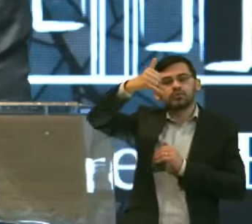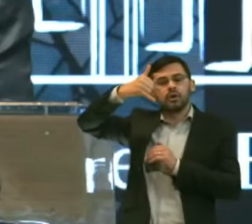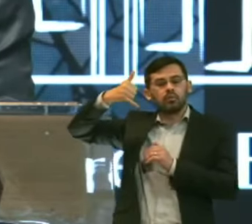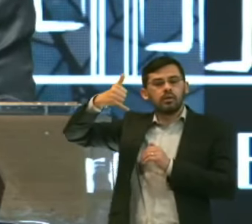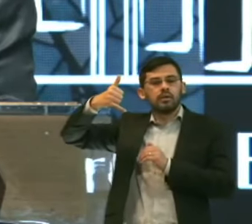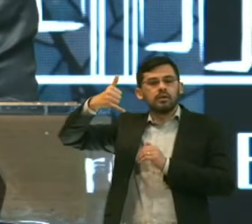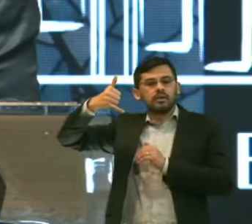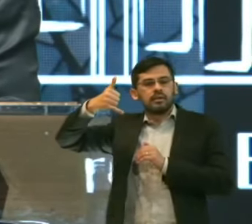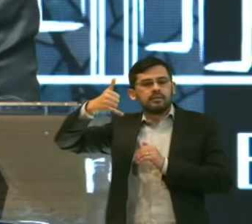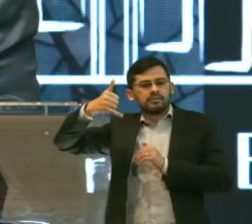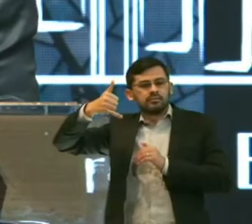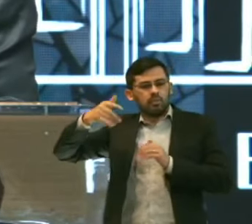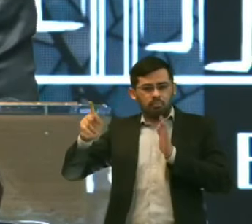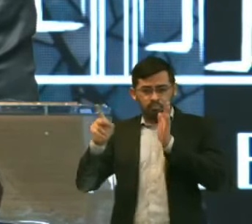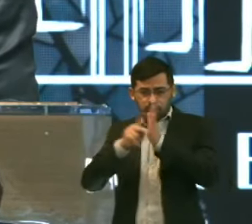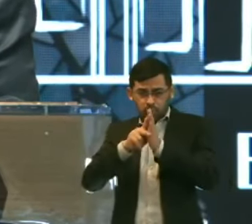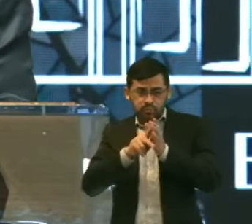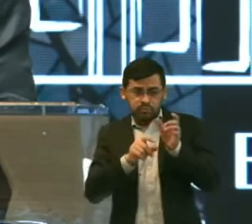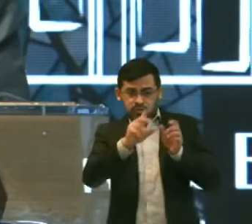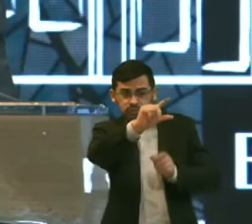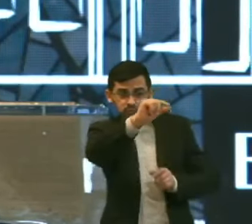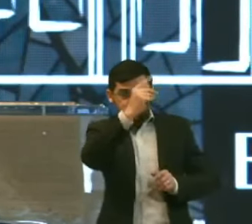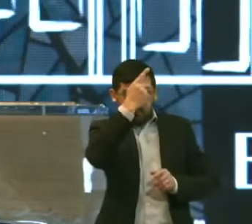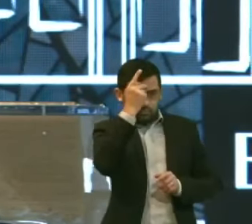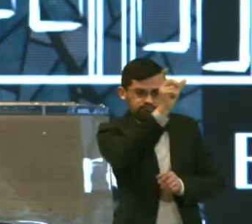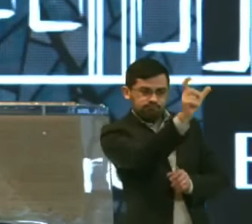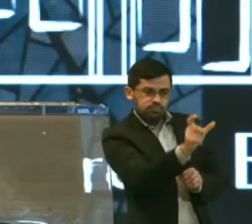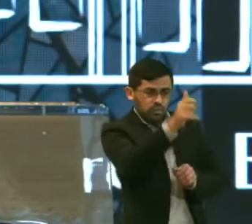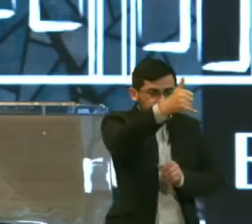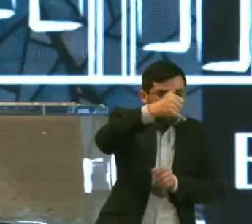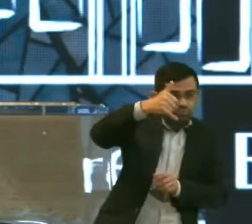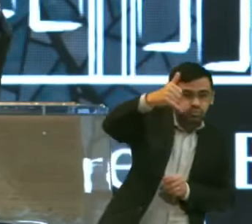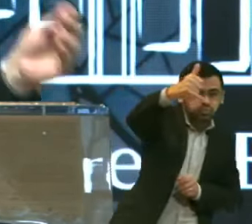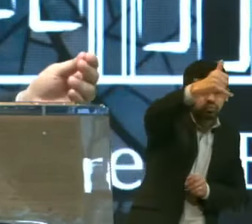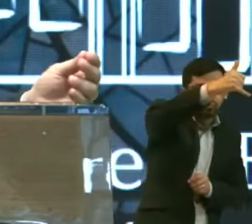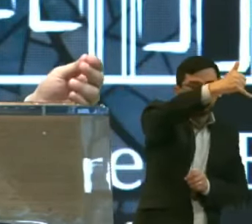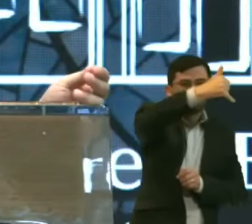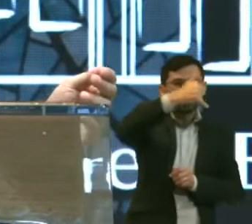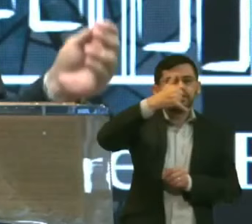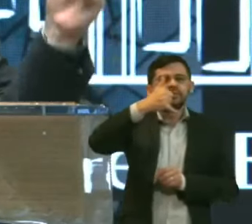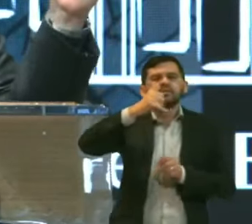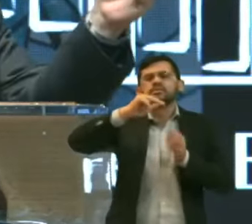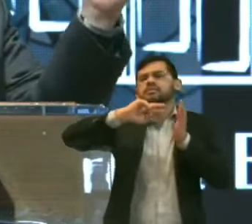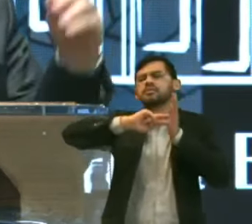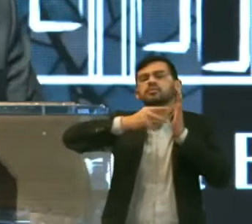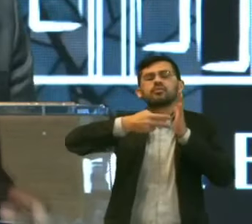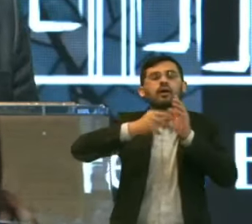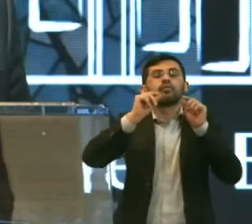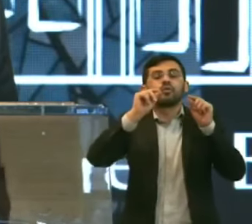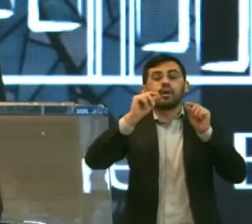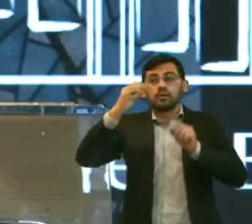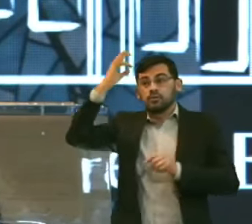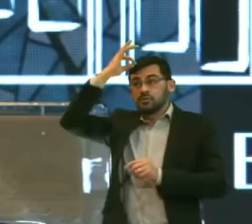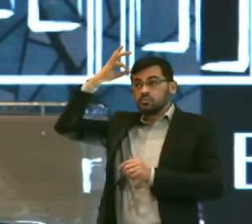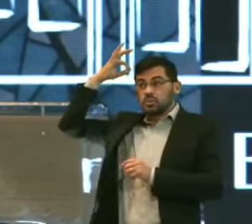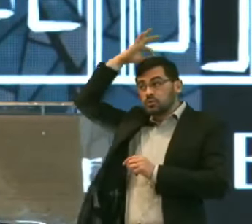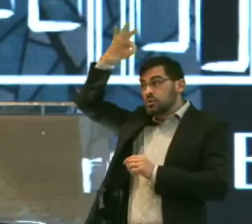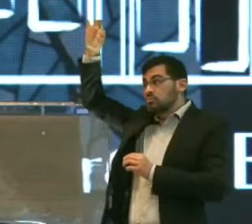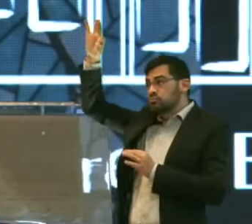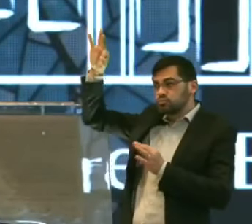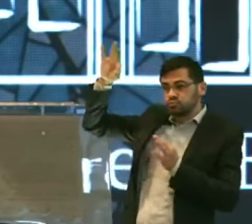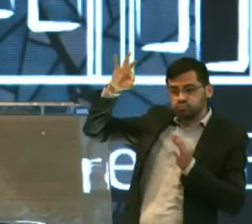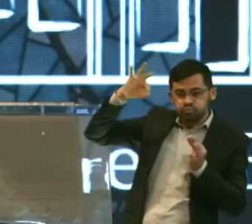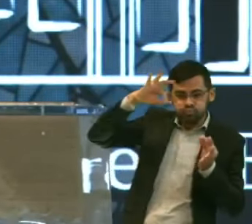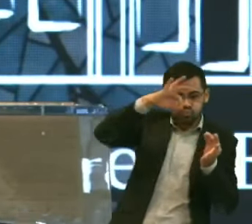derramar do azeite Sobre a cabeça Era um símbolo Do derramamento do Espírito Santo